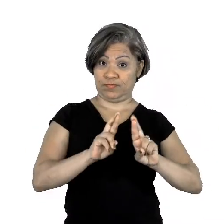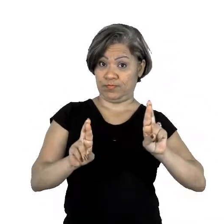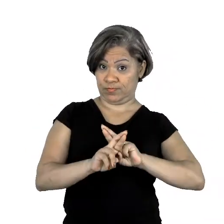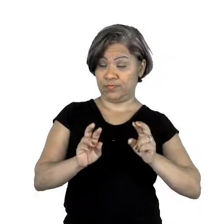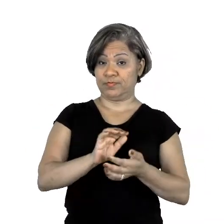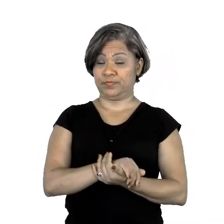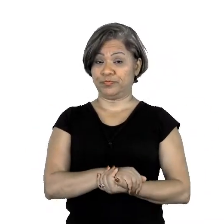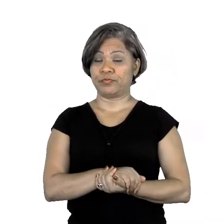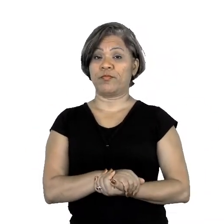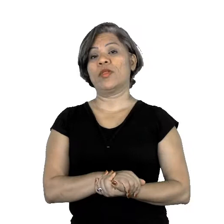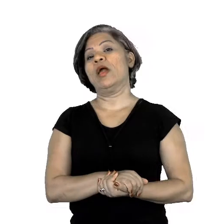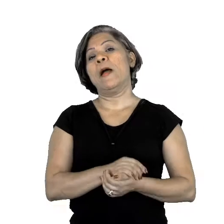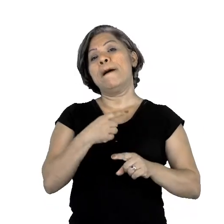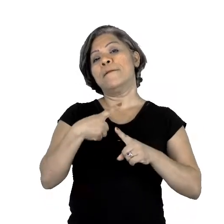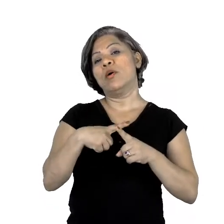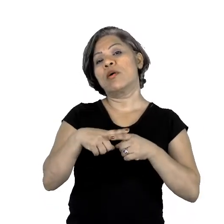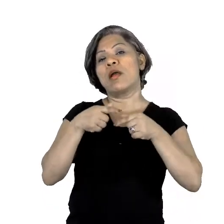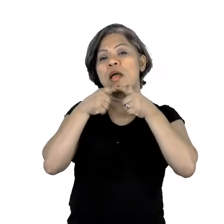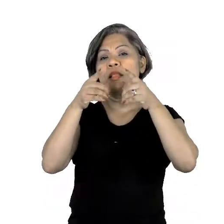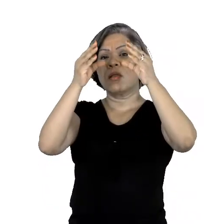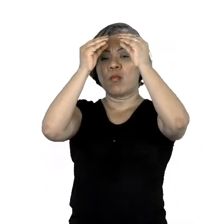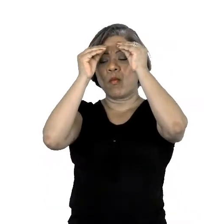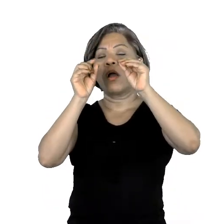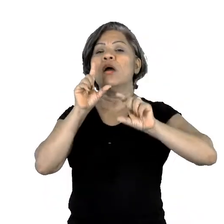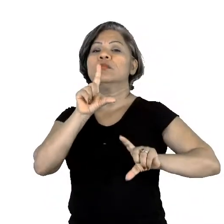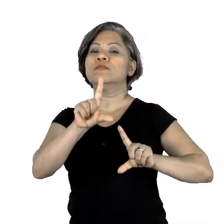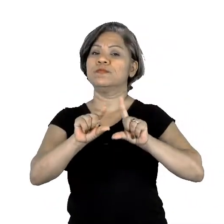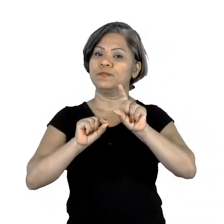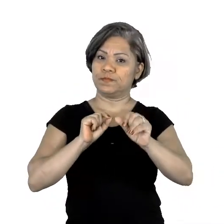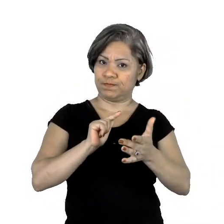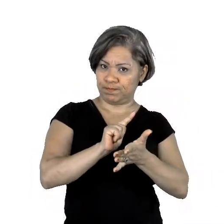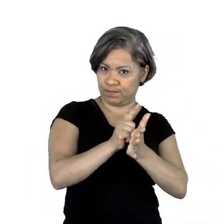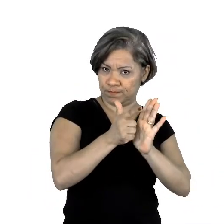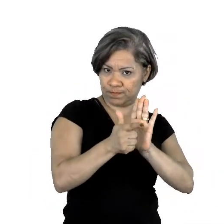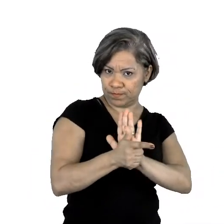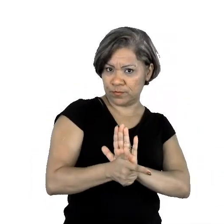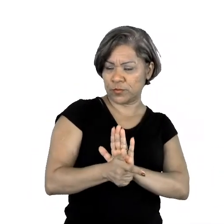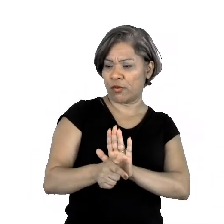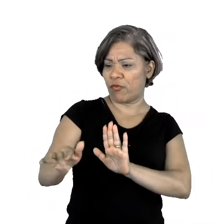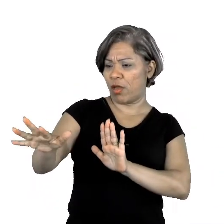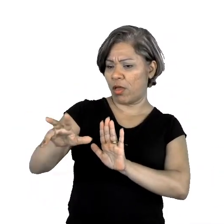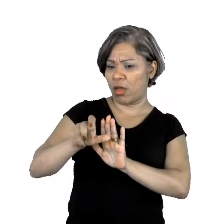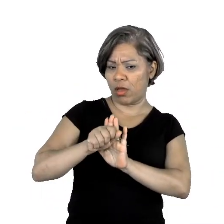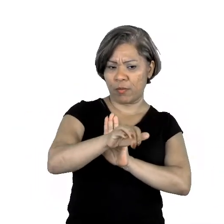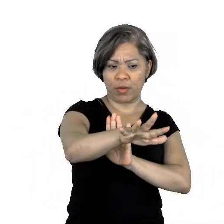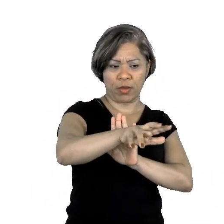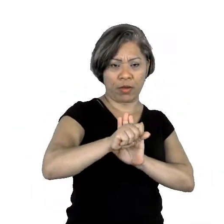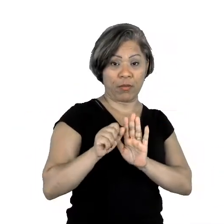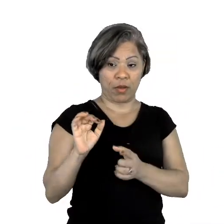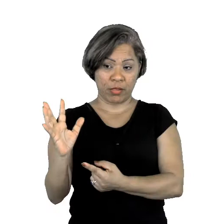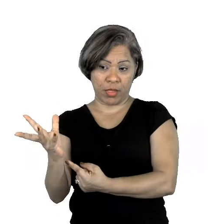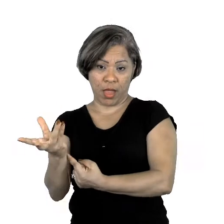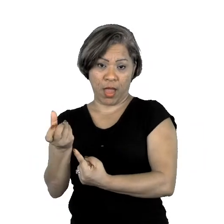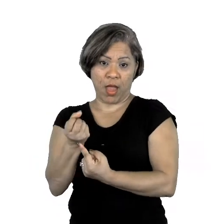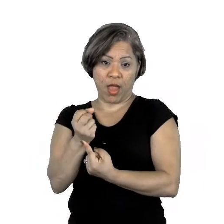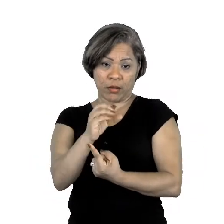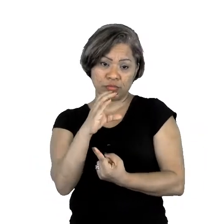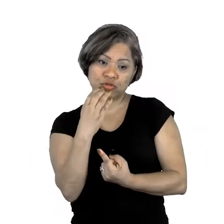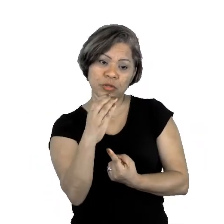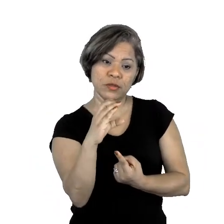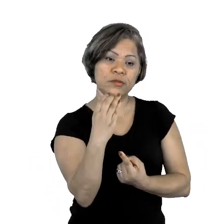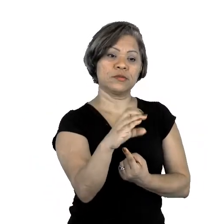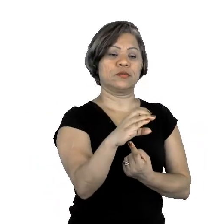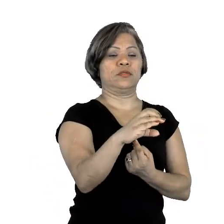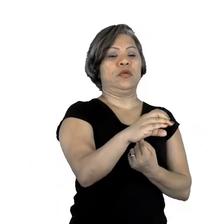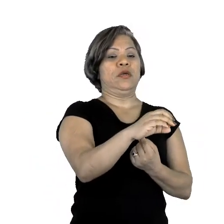As linguagens escolhidas para esse gênero provêm de diversas áreas. Da arte, das ciências, da